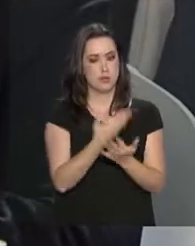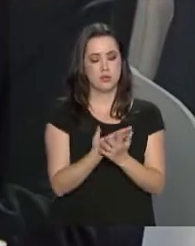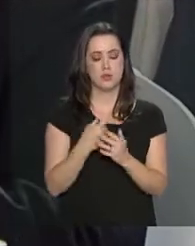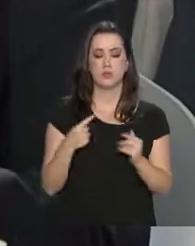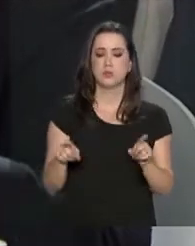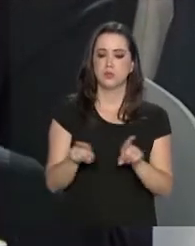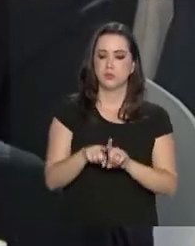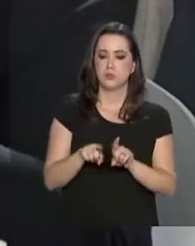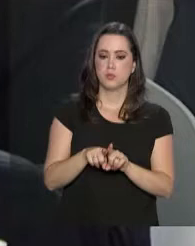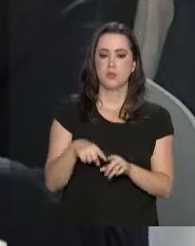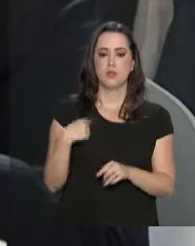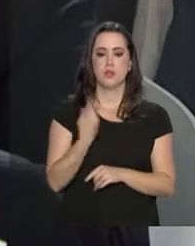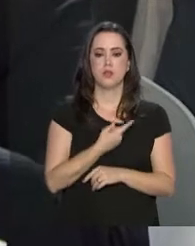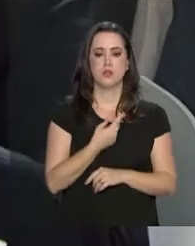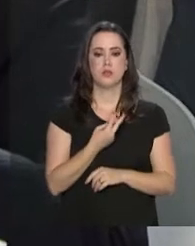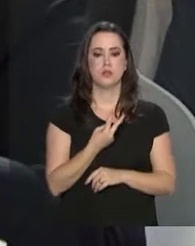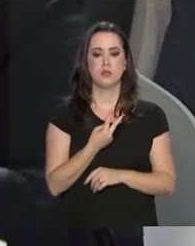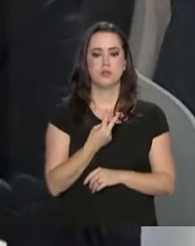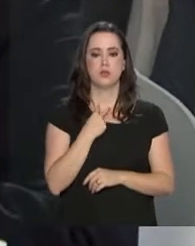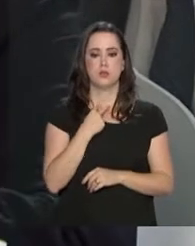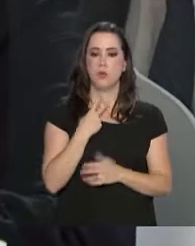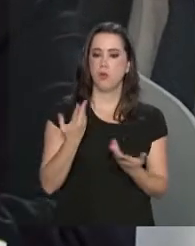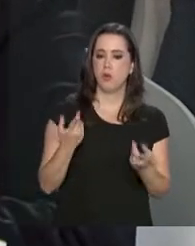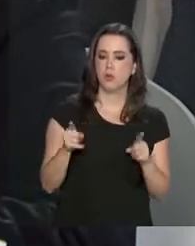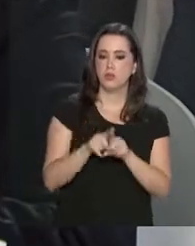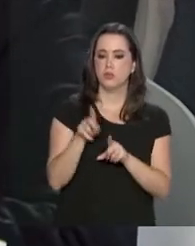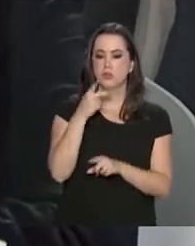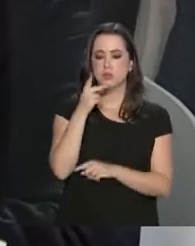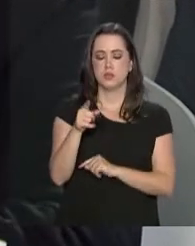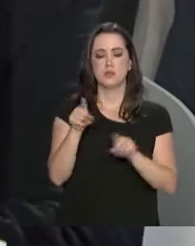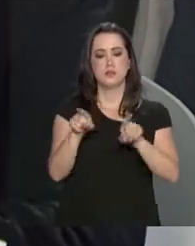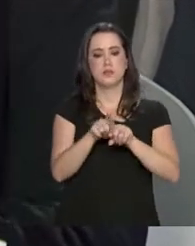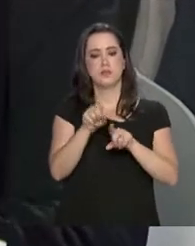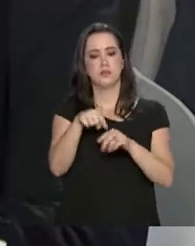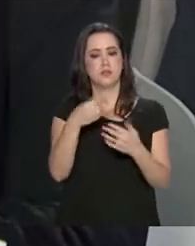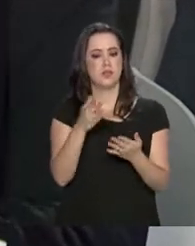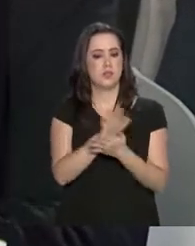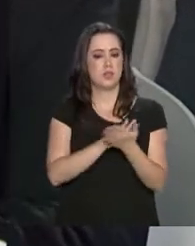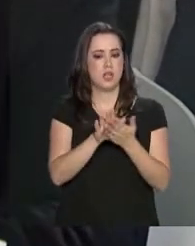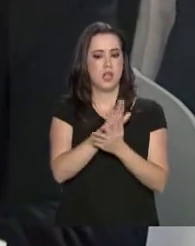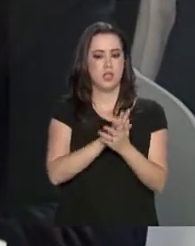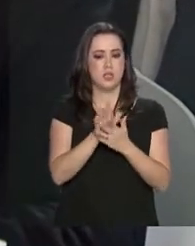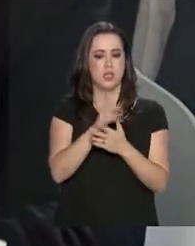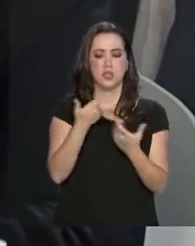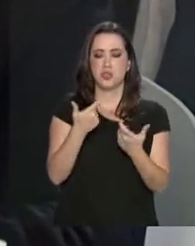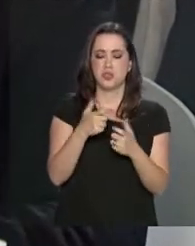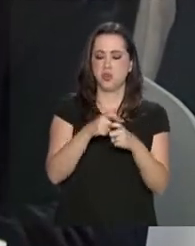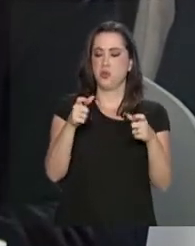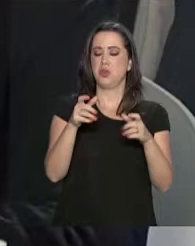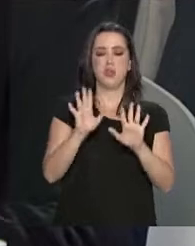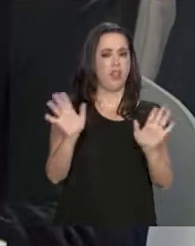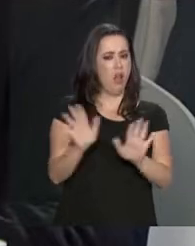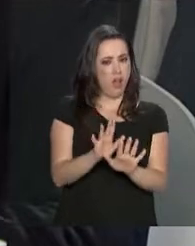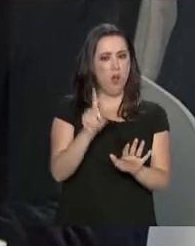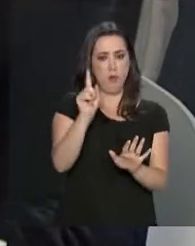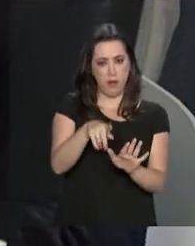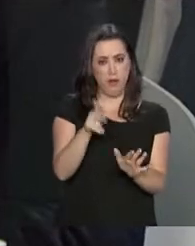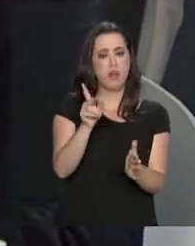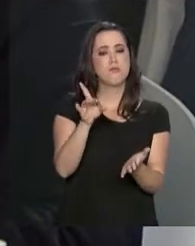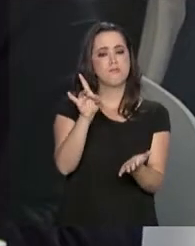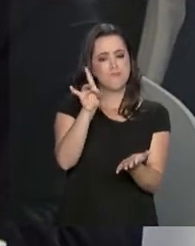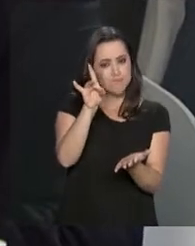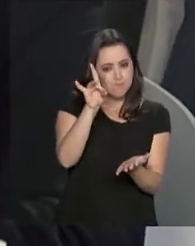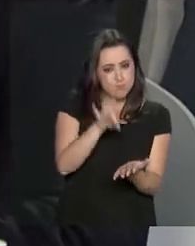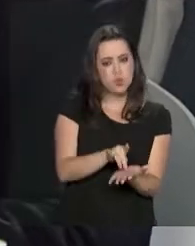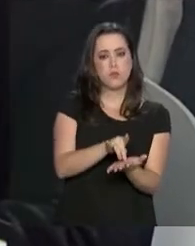E convenhamos que não vai, nestas afirmações, nenhum exagero retórico. Trata-se